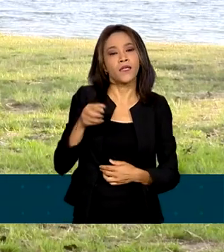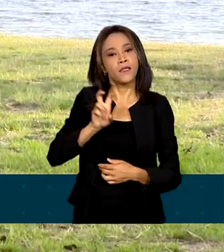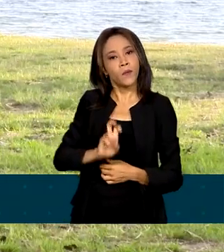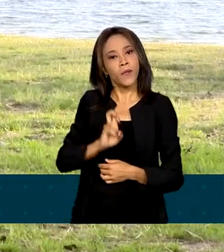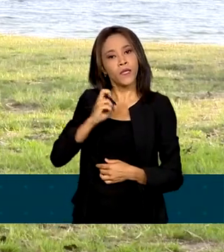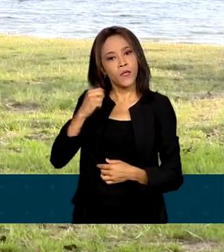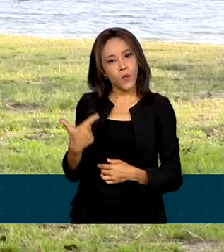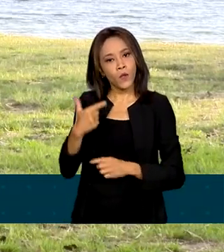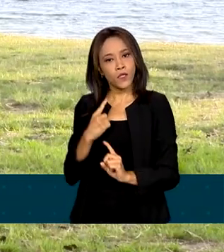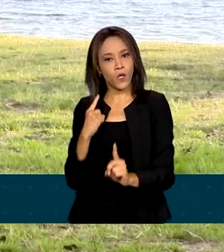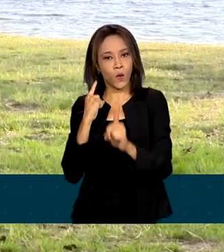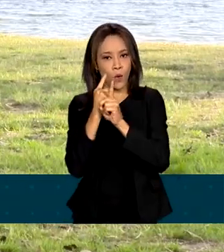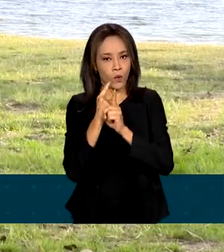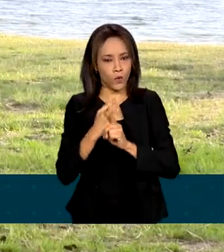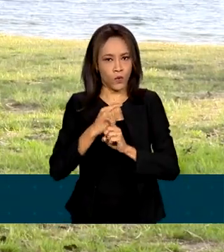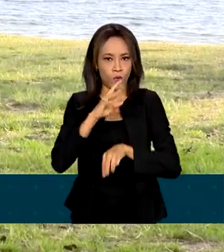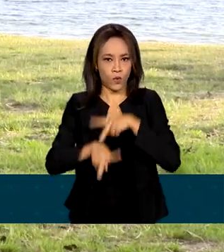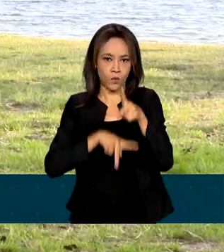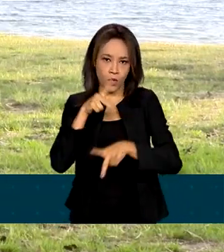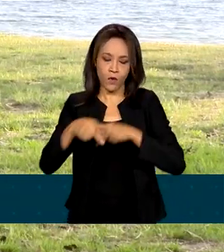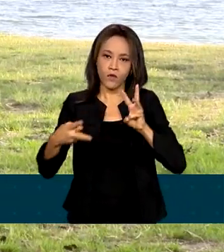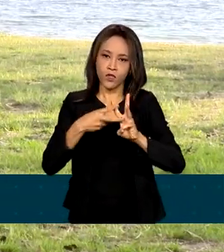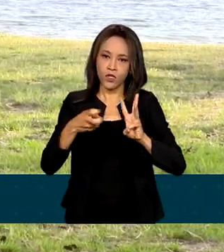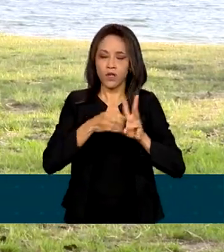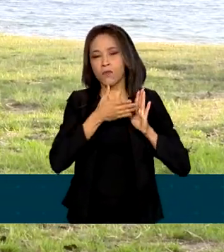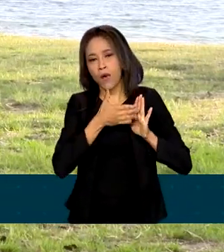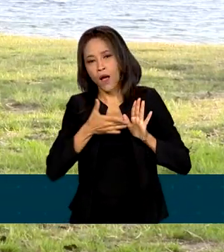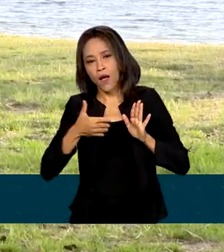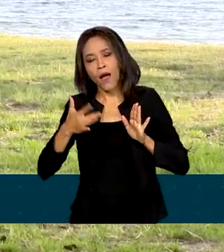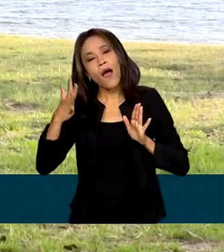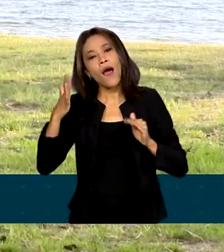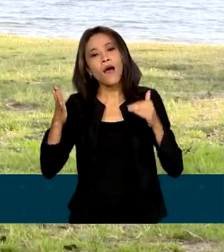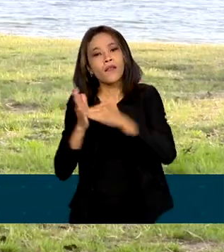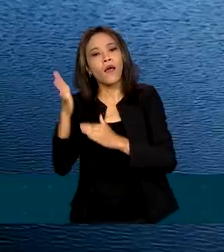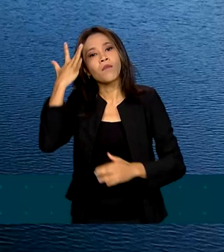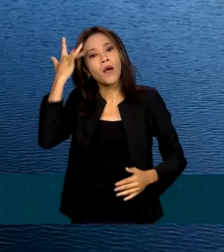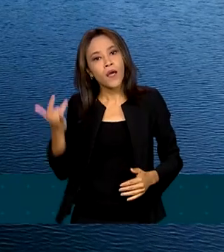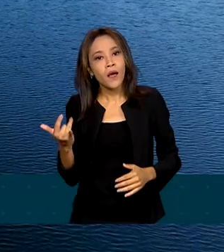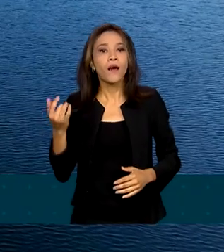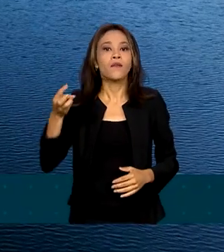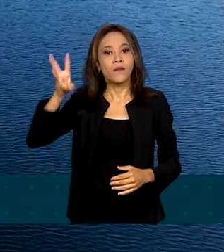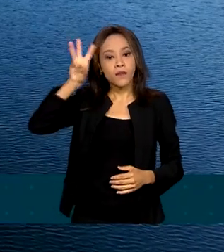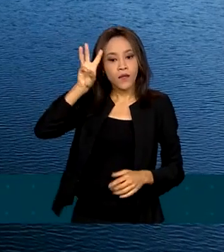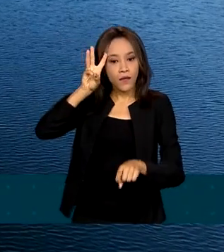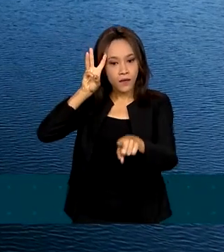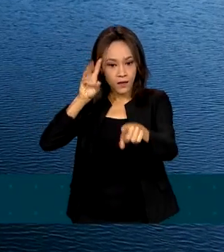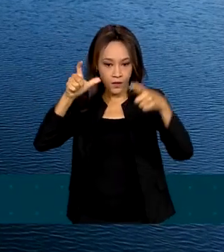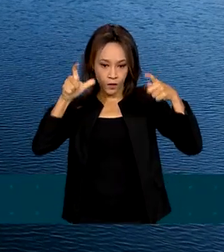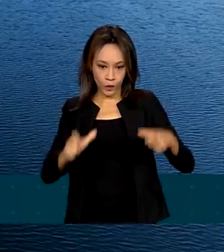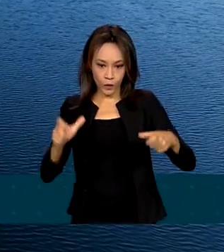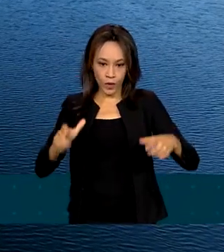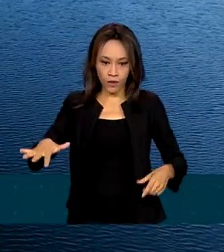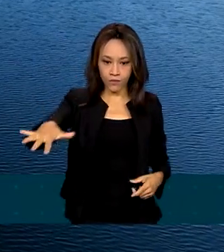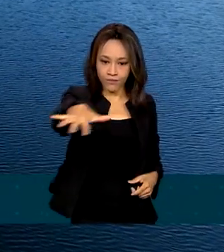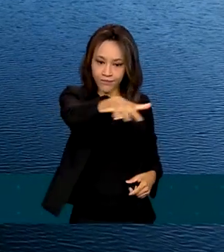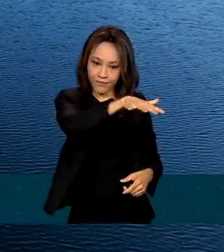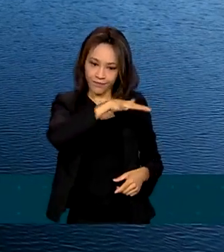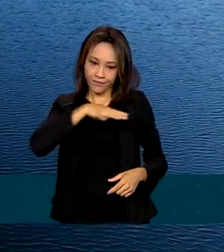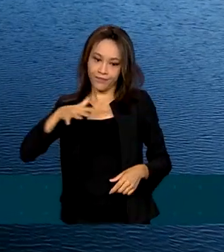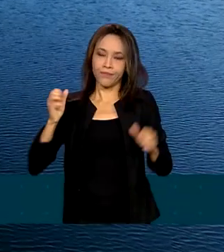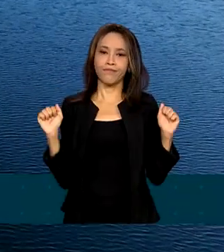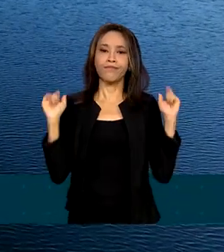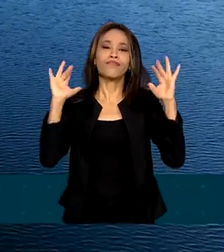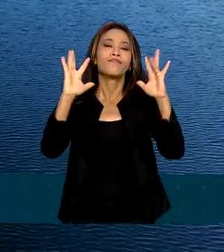Indígenas de Roraima vai até amanhã, terça-feira, aqui no lago Caracaranã, em Normandia, e conta com a participação de